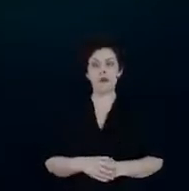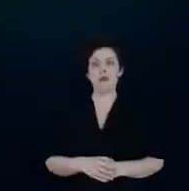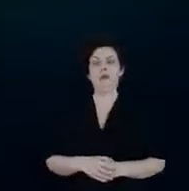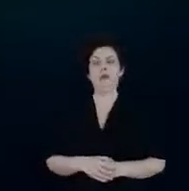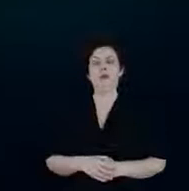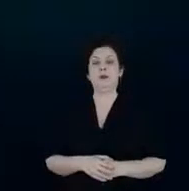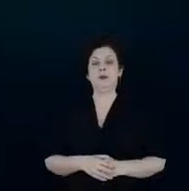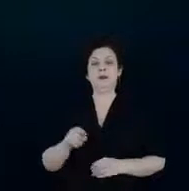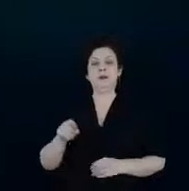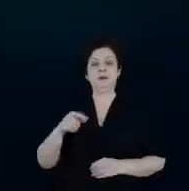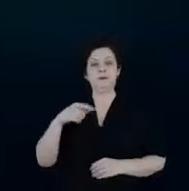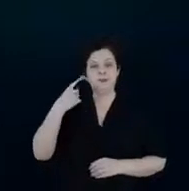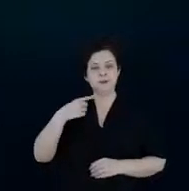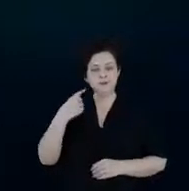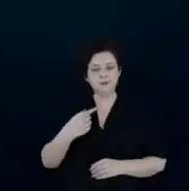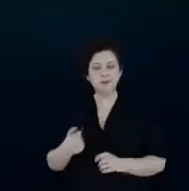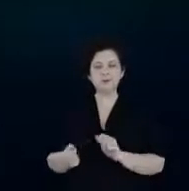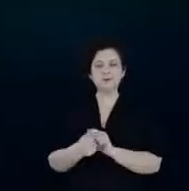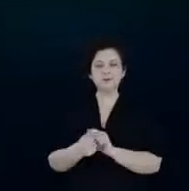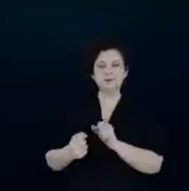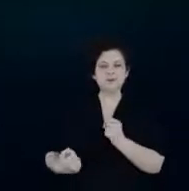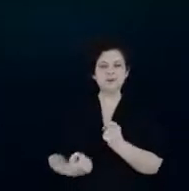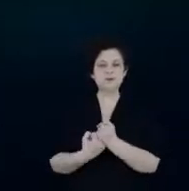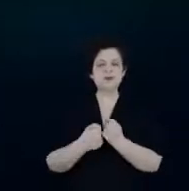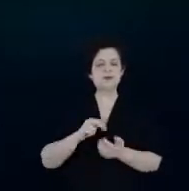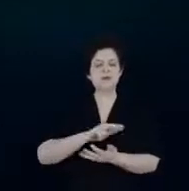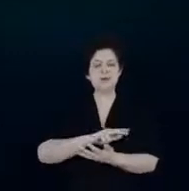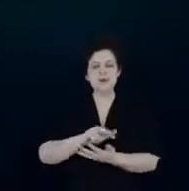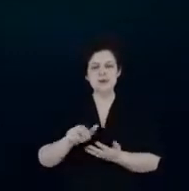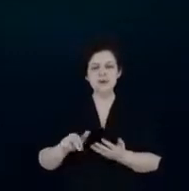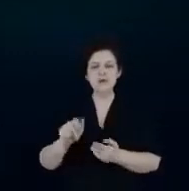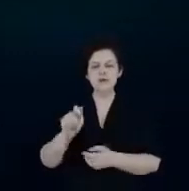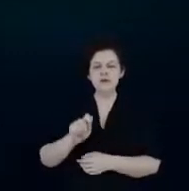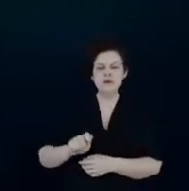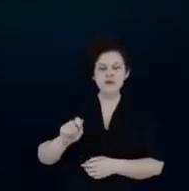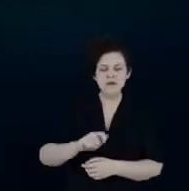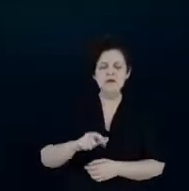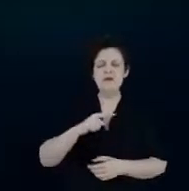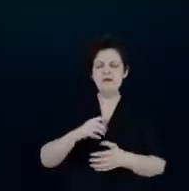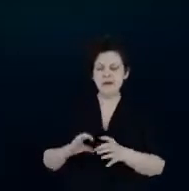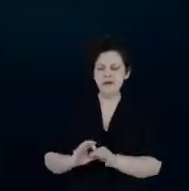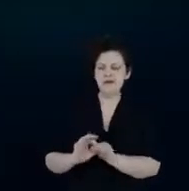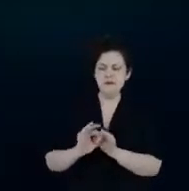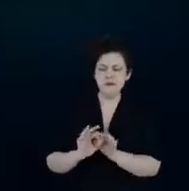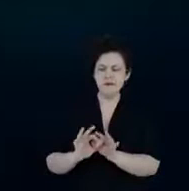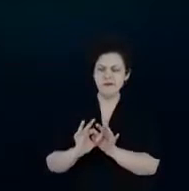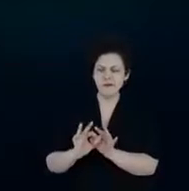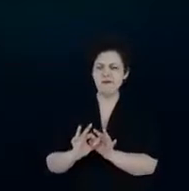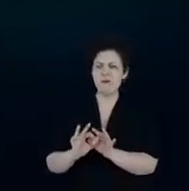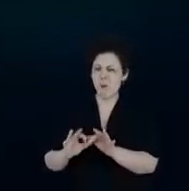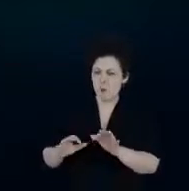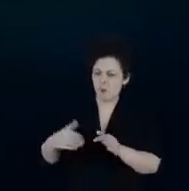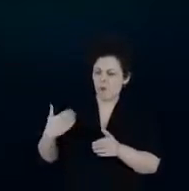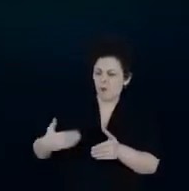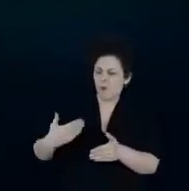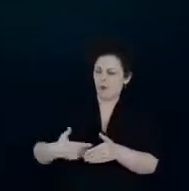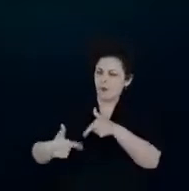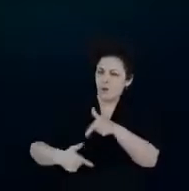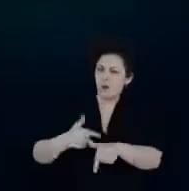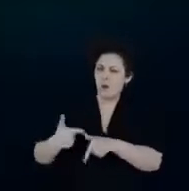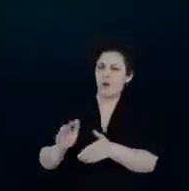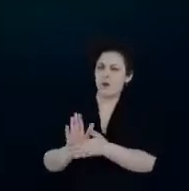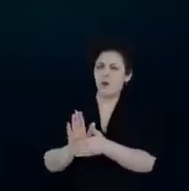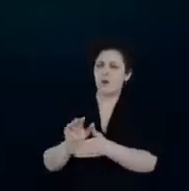com o apoio de uma série de associações tem feito esse trabalho de propor